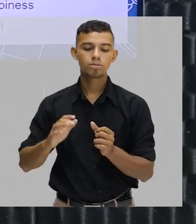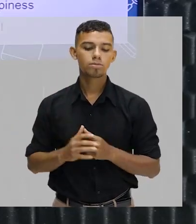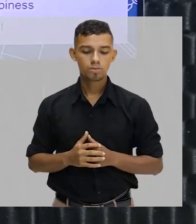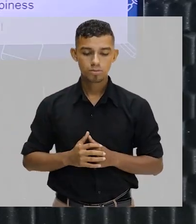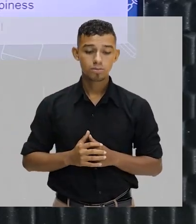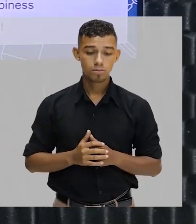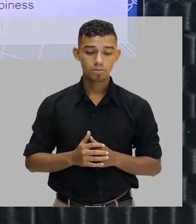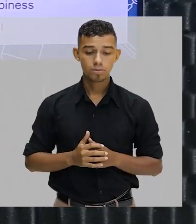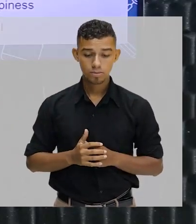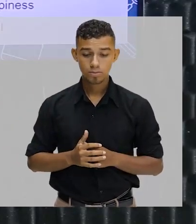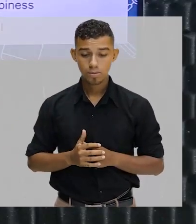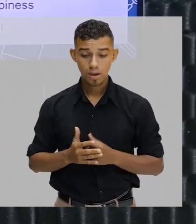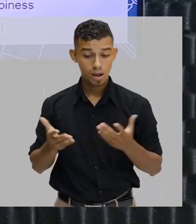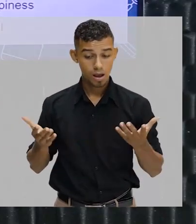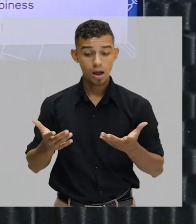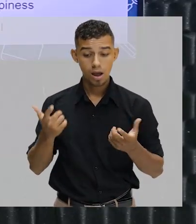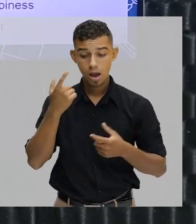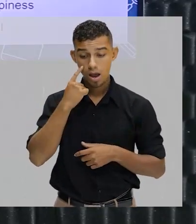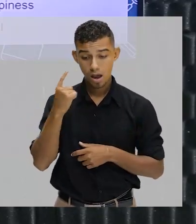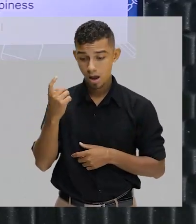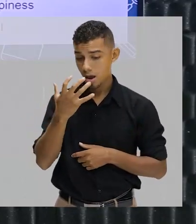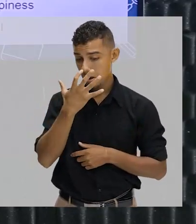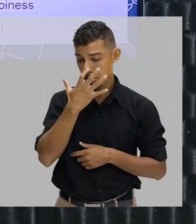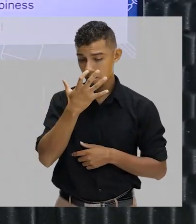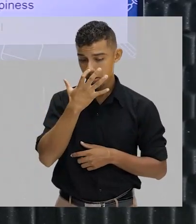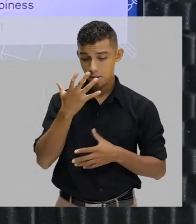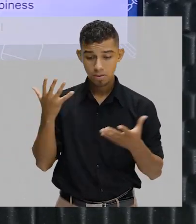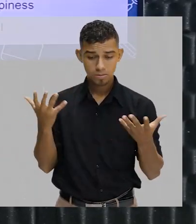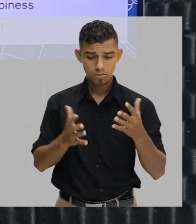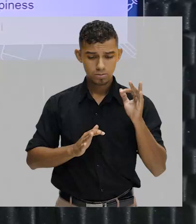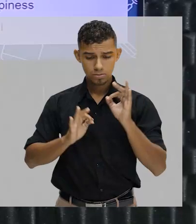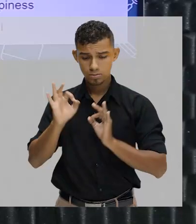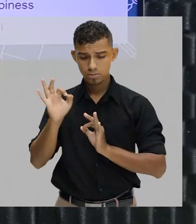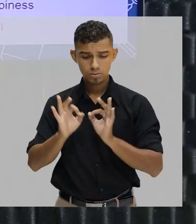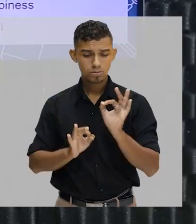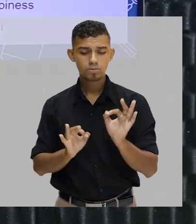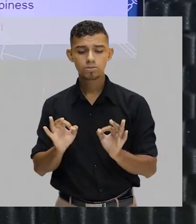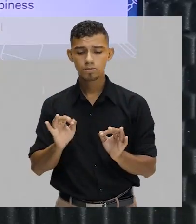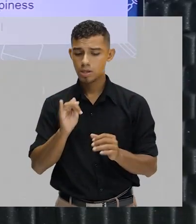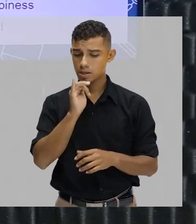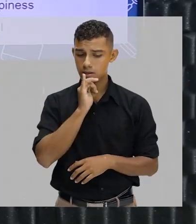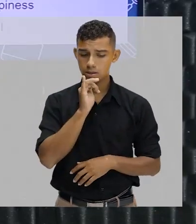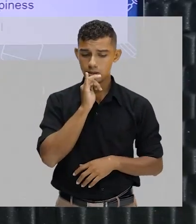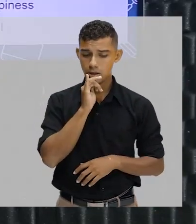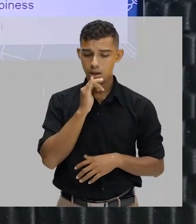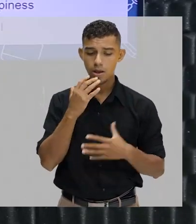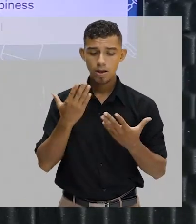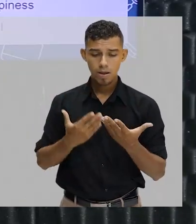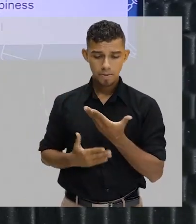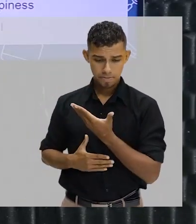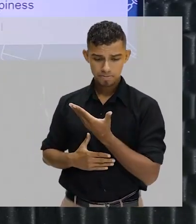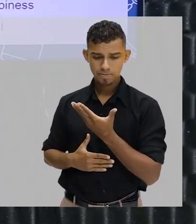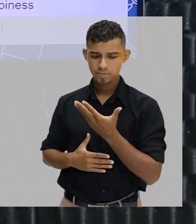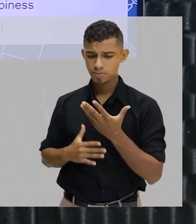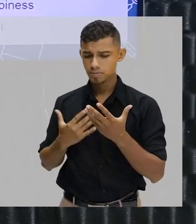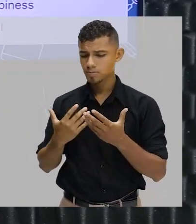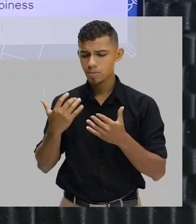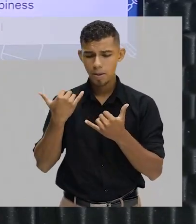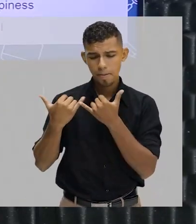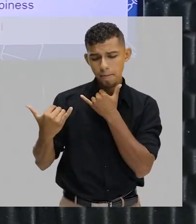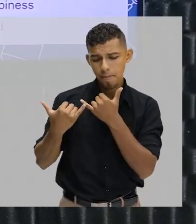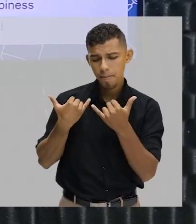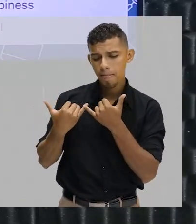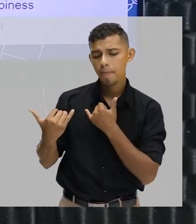confortável. A gente vai observar essas construções que os prefixos, eles são um pouquinho mais